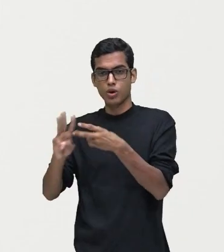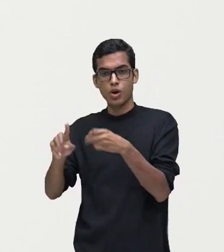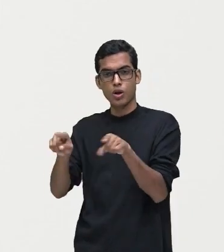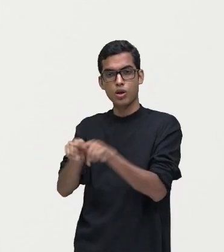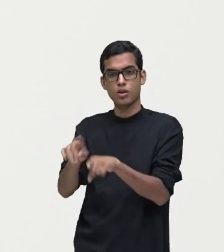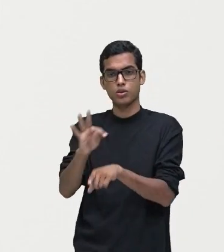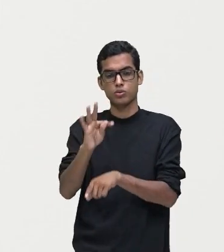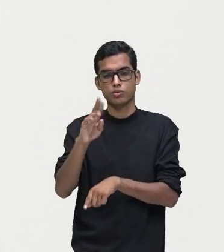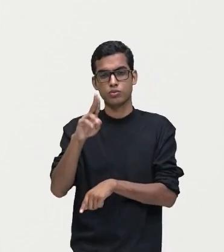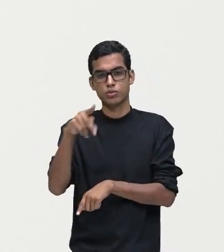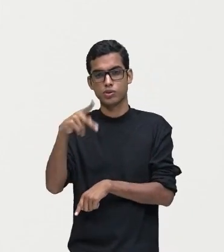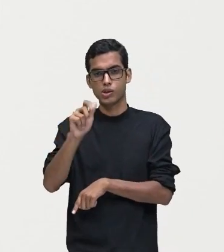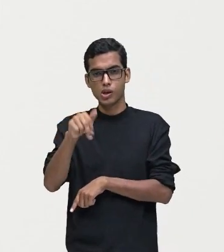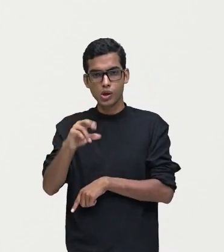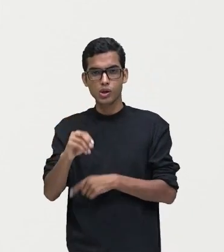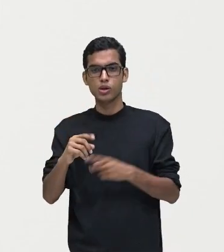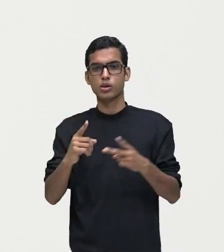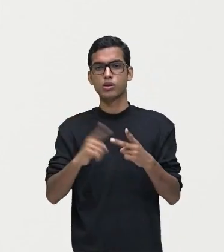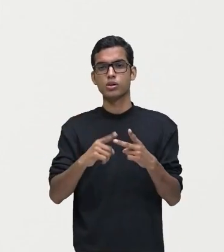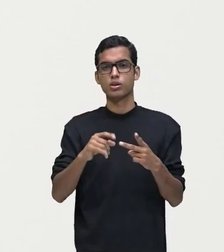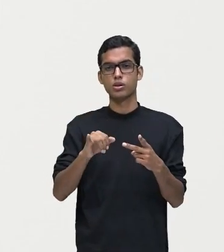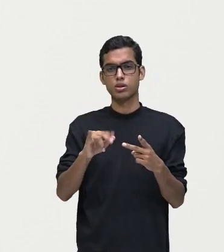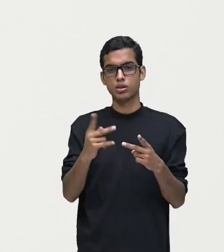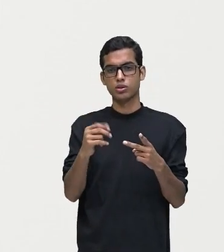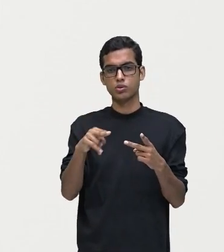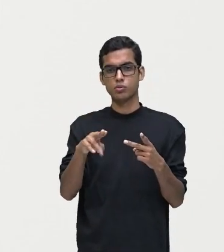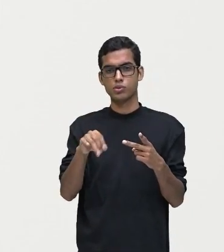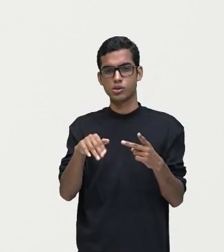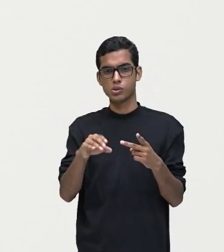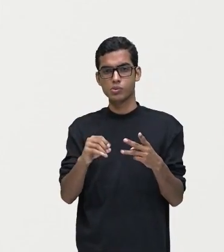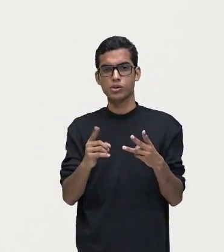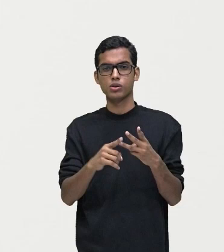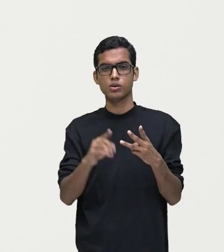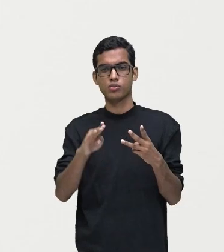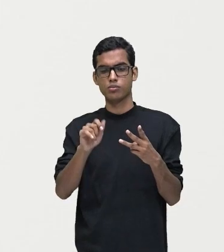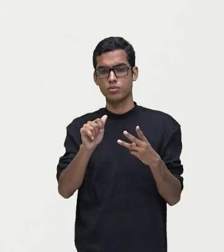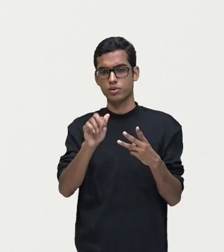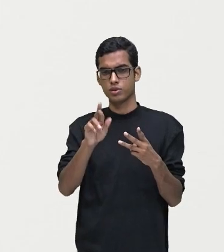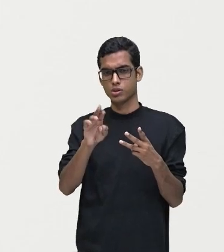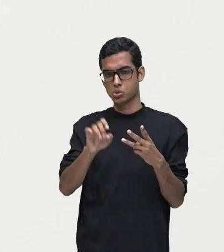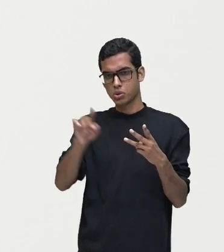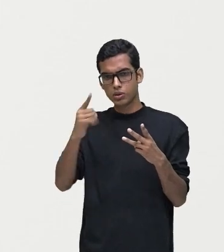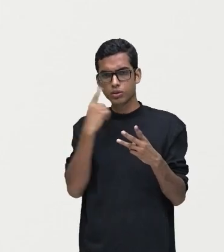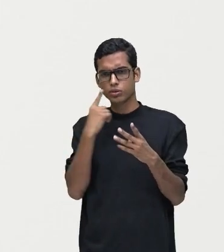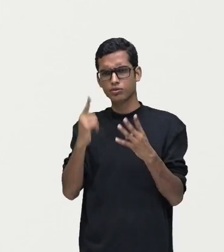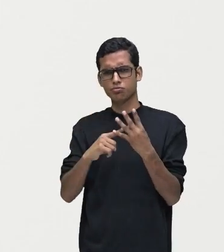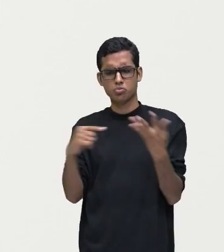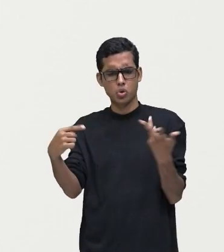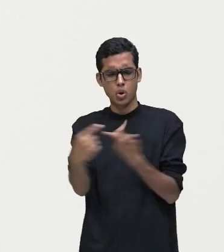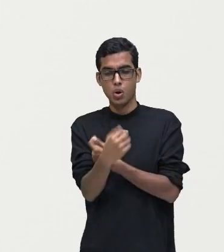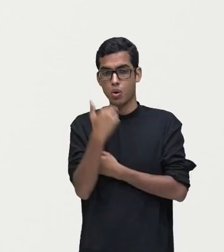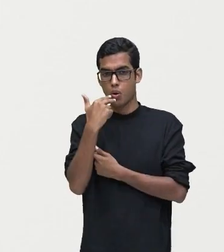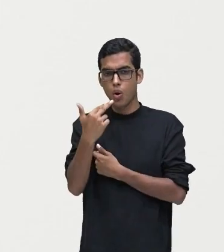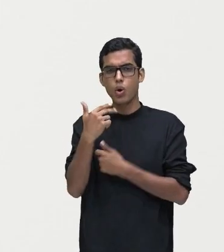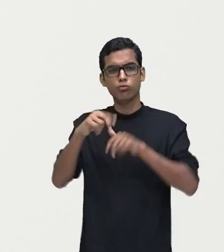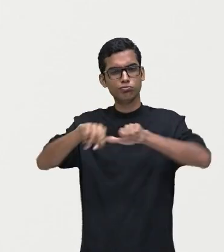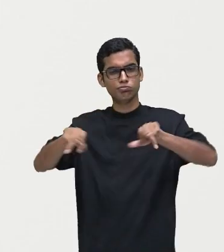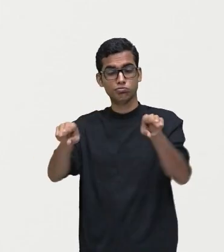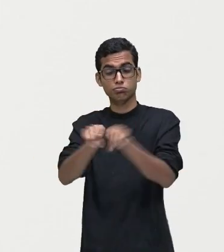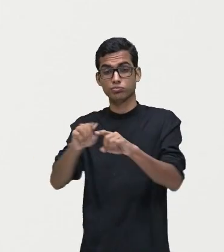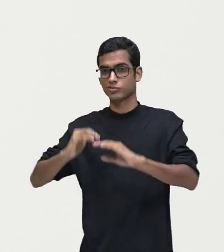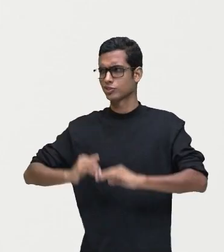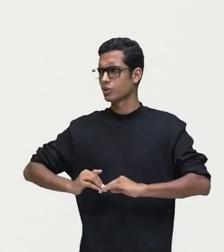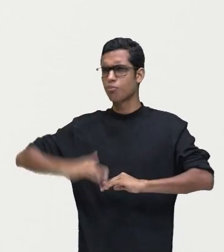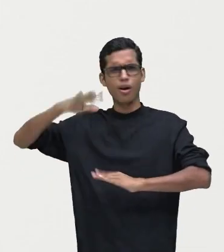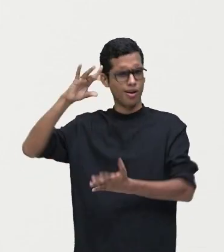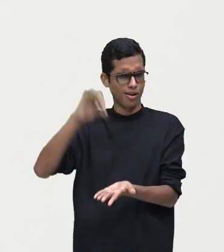Yanomami, Desana, certo? Baré. Você observa várias. Perceba que nós tínhamos muito mais do